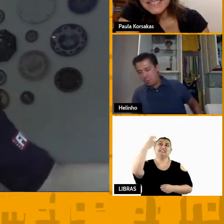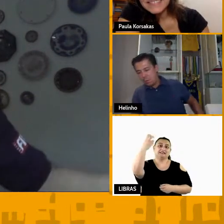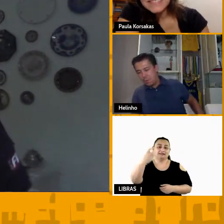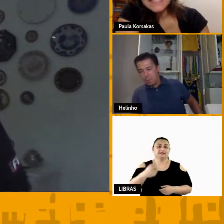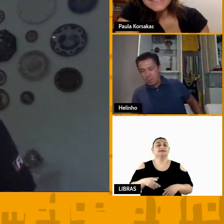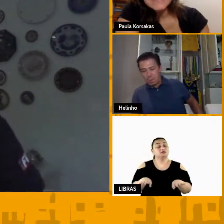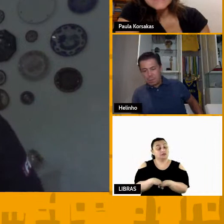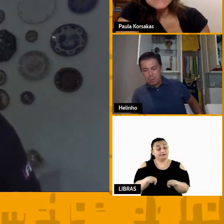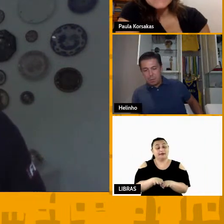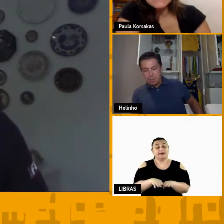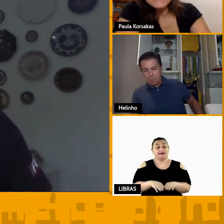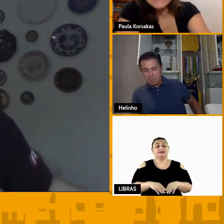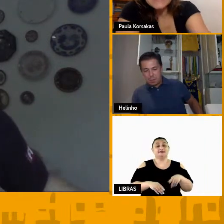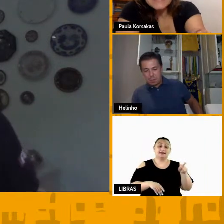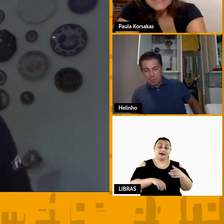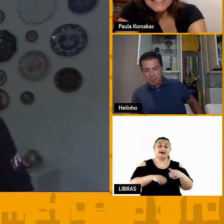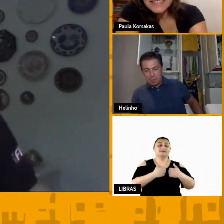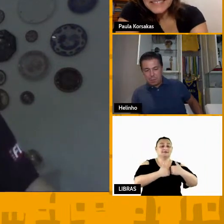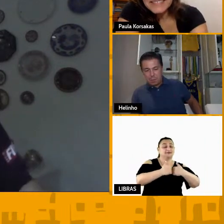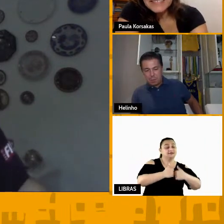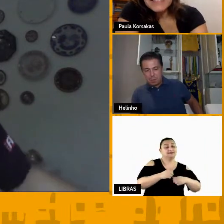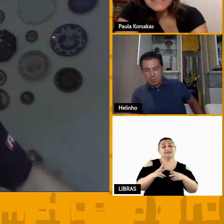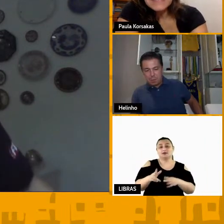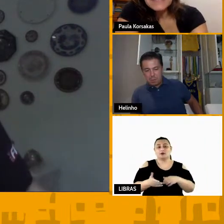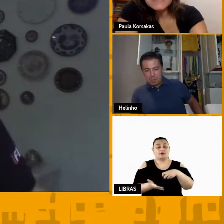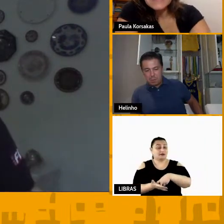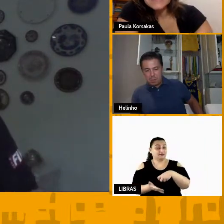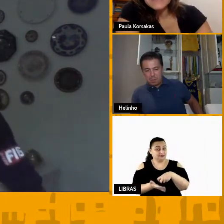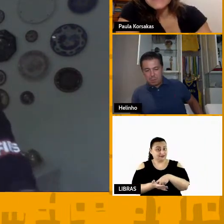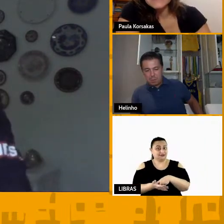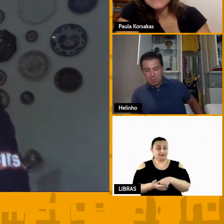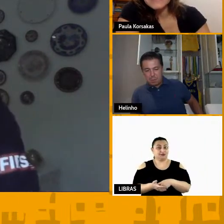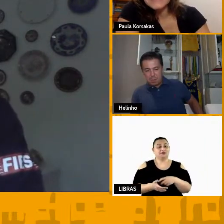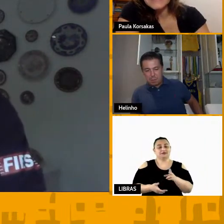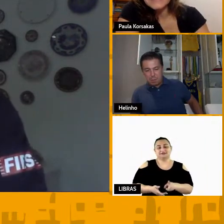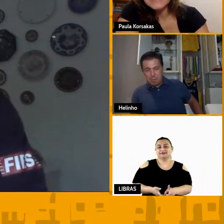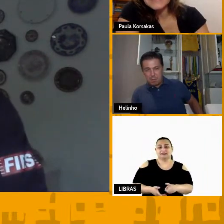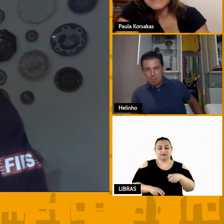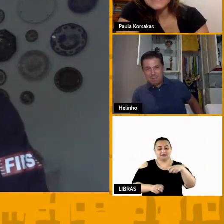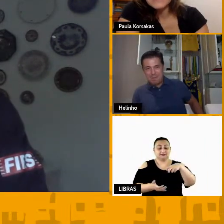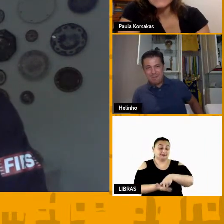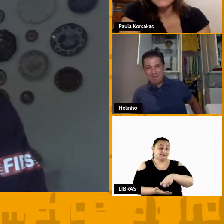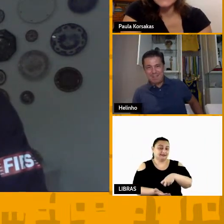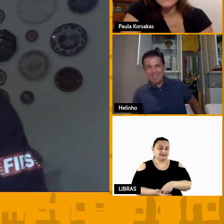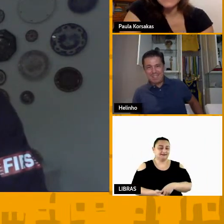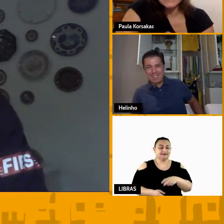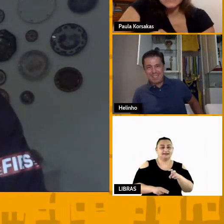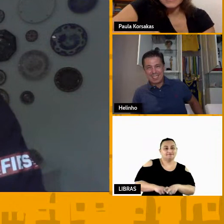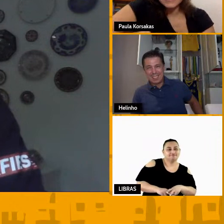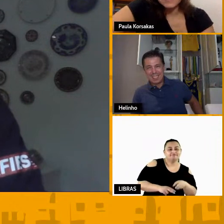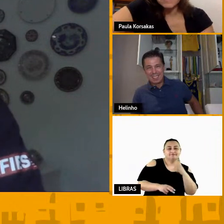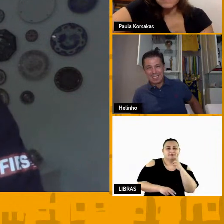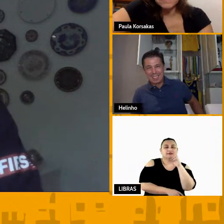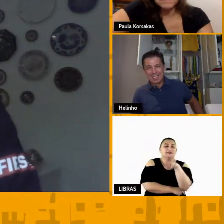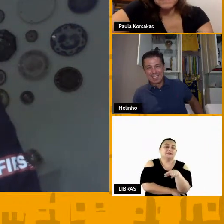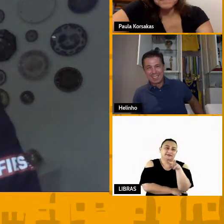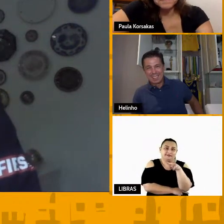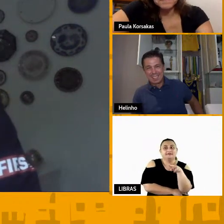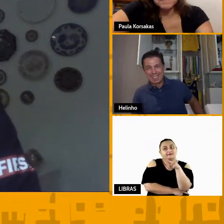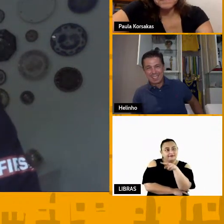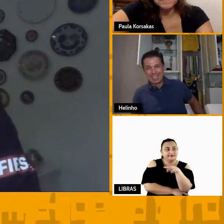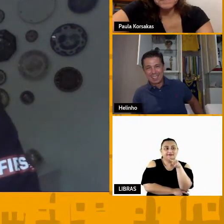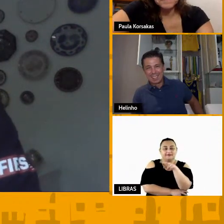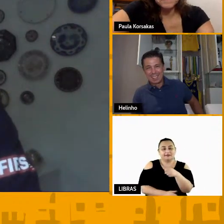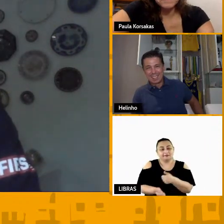também o castigo dos atletas é normalmente sentar ali do nosso lado assistir o jogo perto da